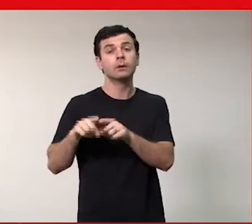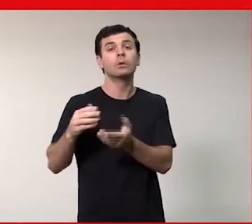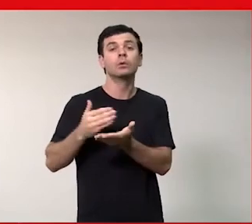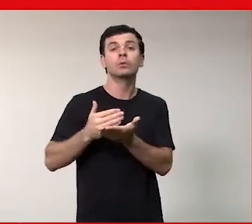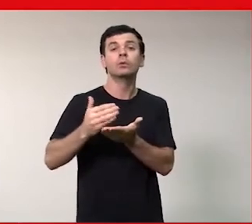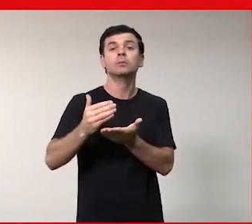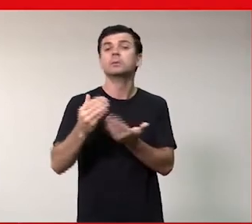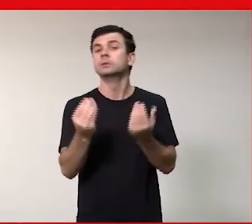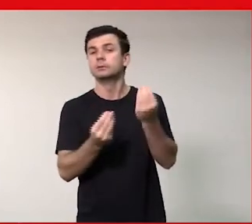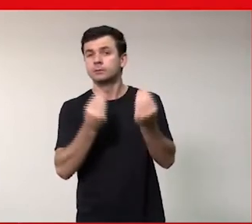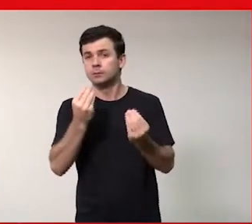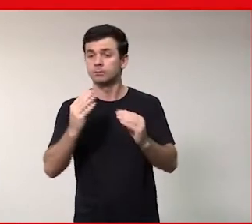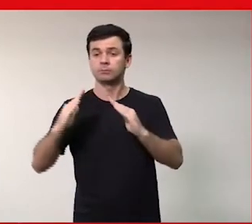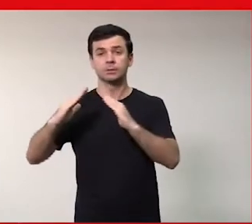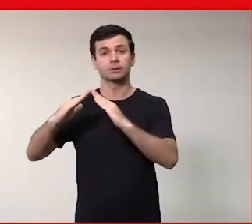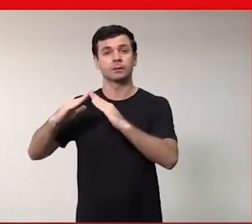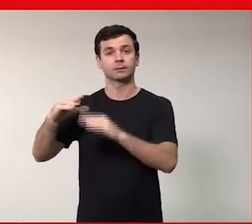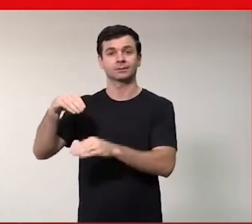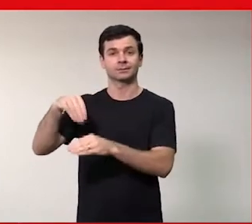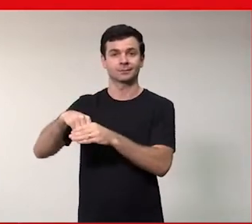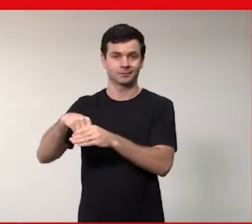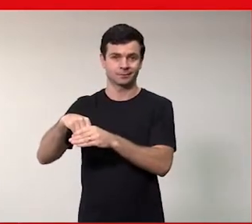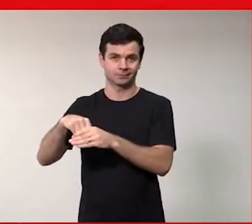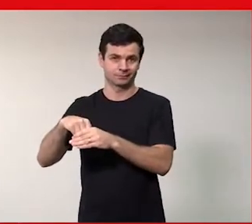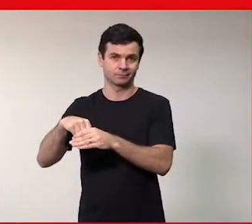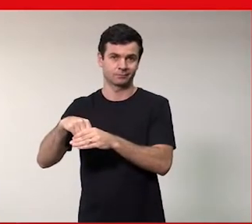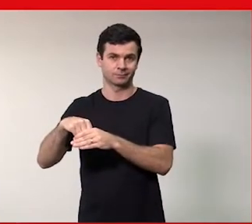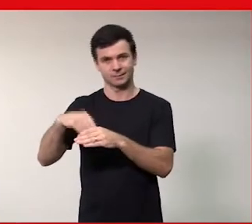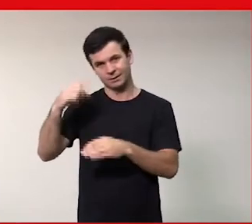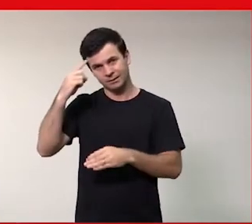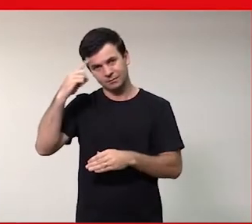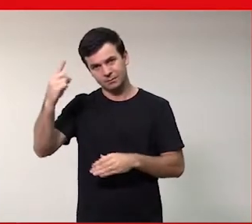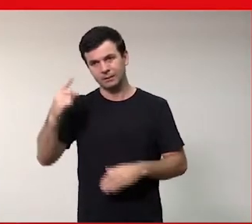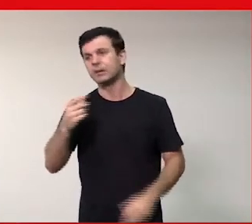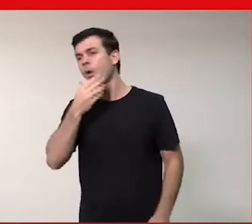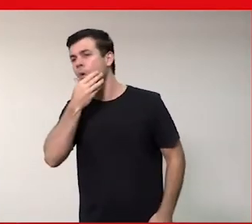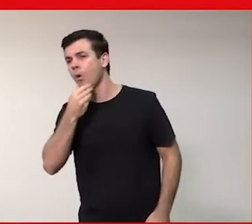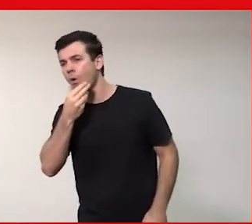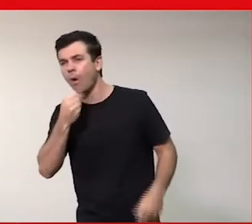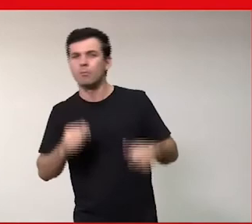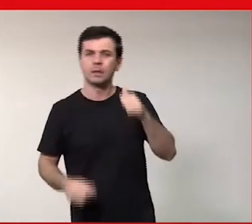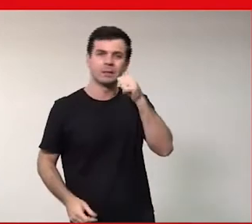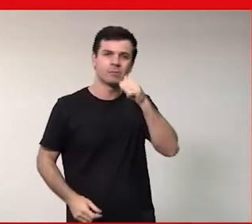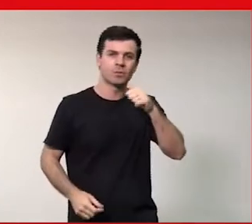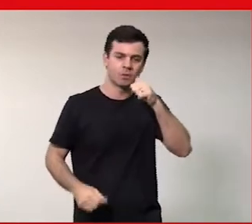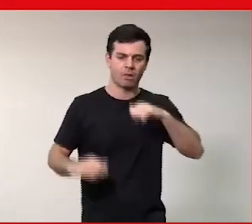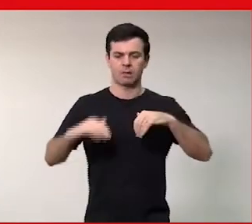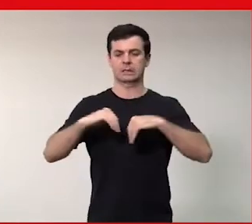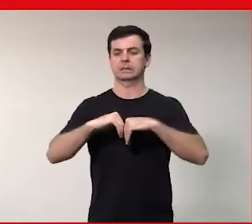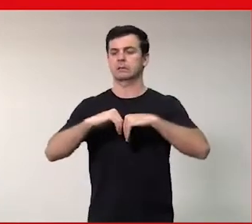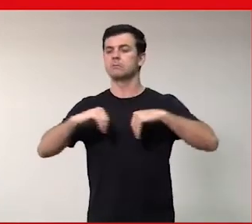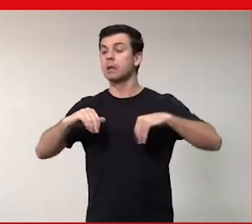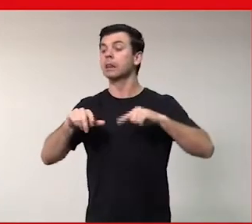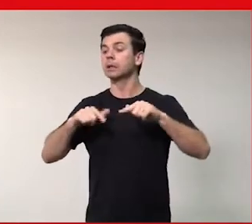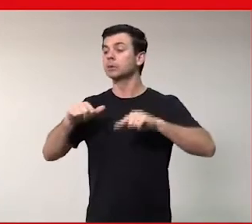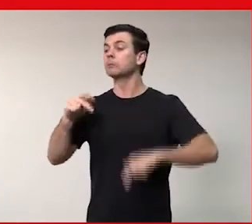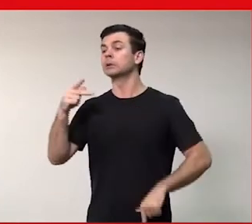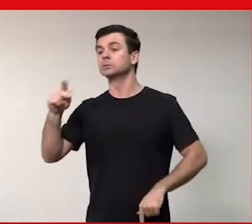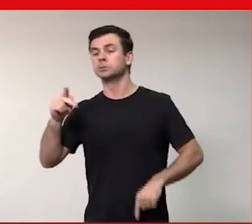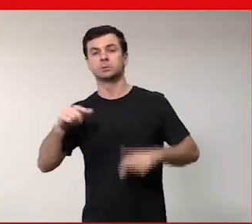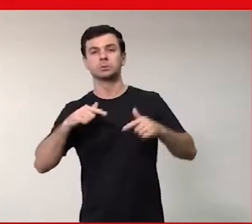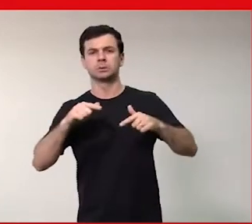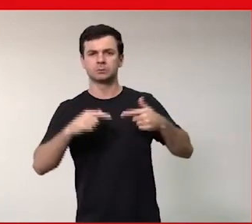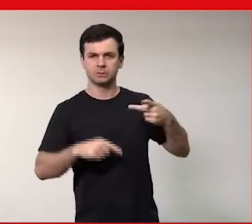por exemplo a gente não tem mais que fazer dividão sexual do trabalho porque nas pesquisas que eu mostrei da